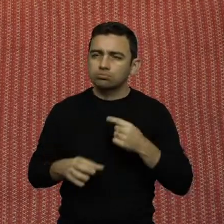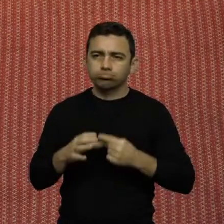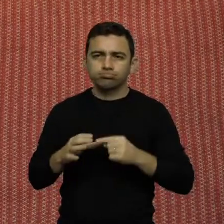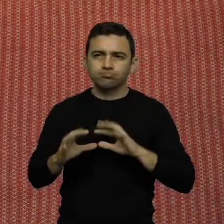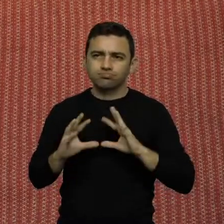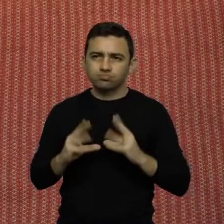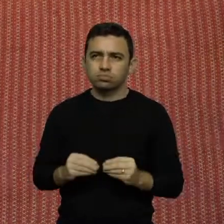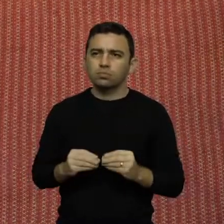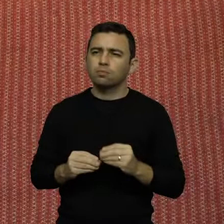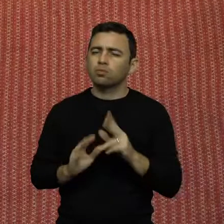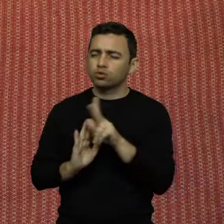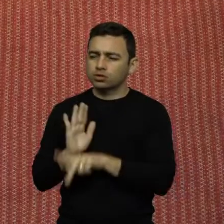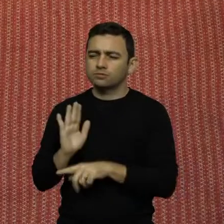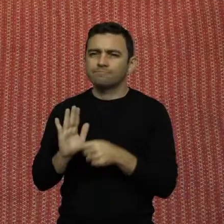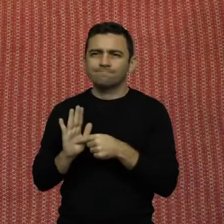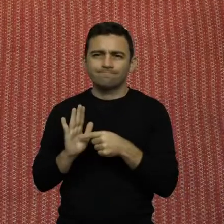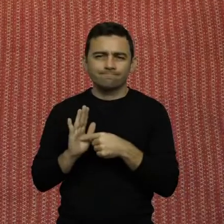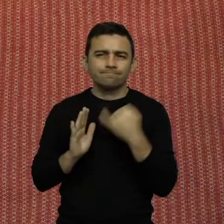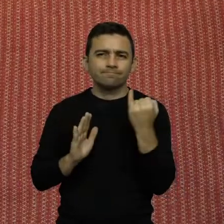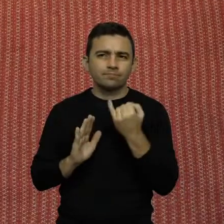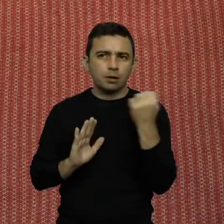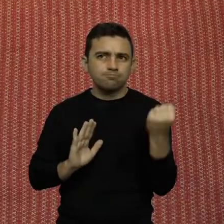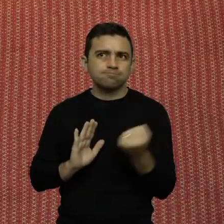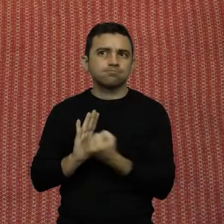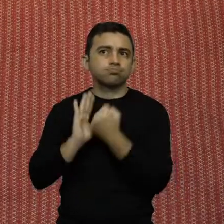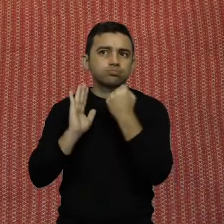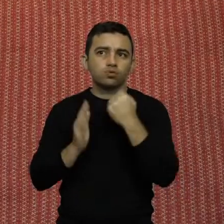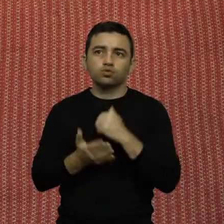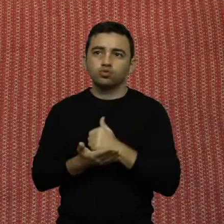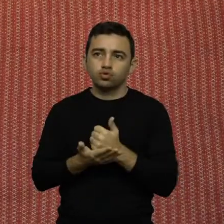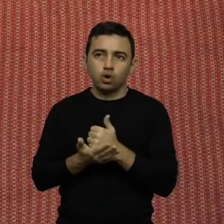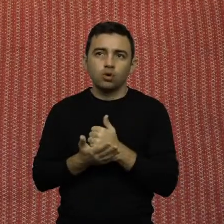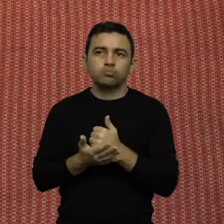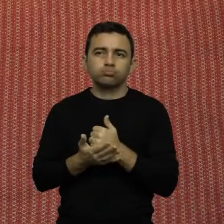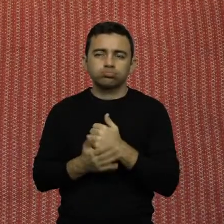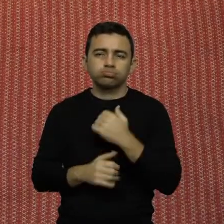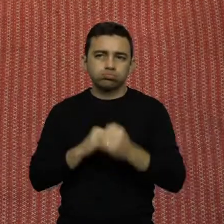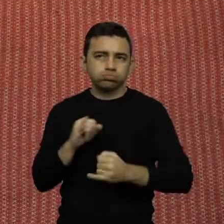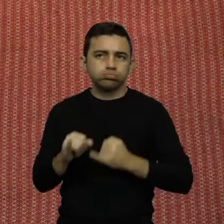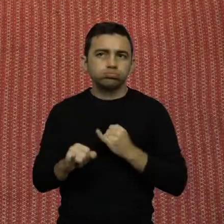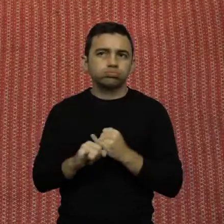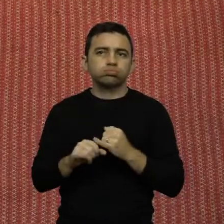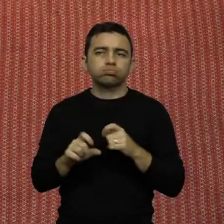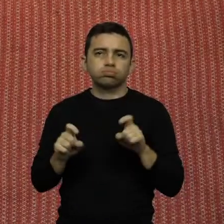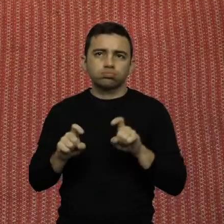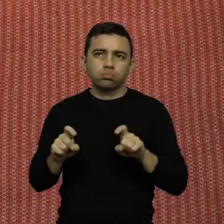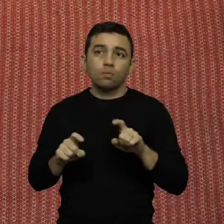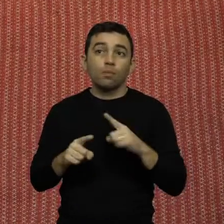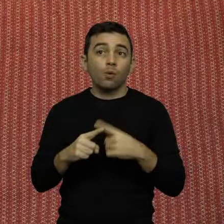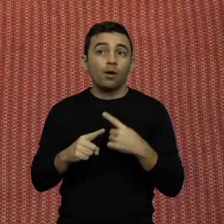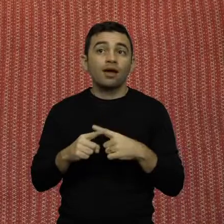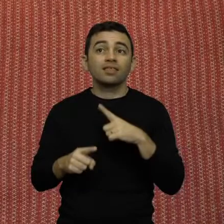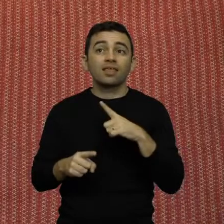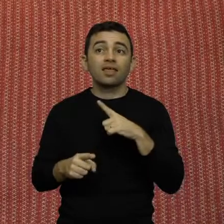projeto relevante, vai ser um marco para os jogos eletrônicos aqui no Estado, uma vez que nós temos campeões